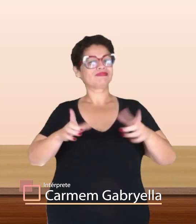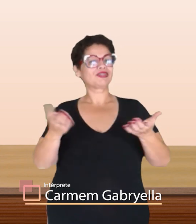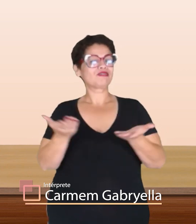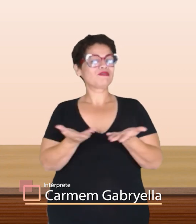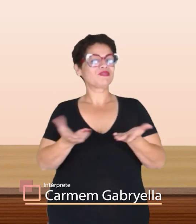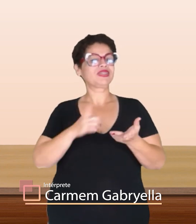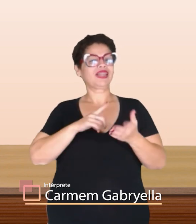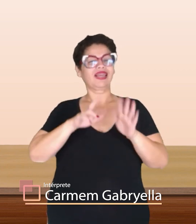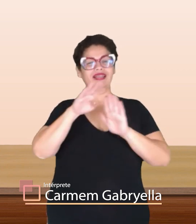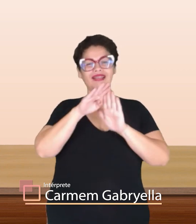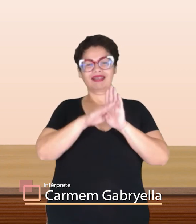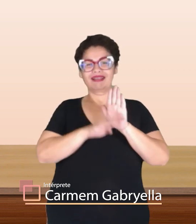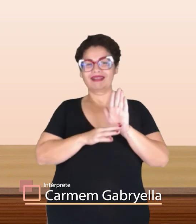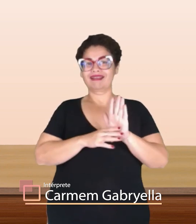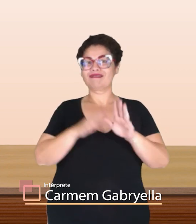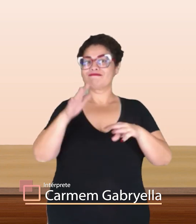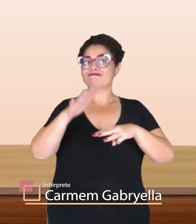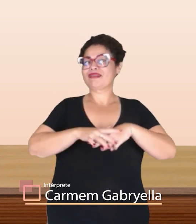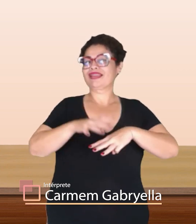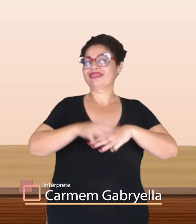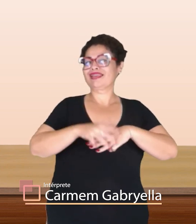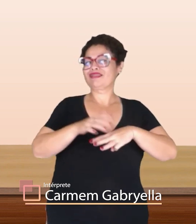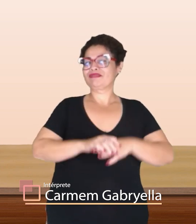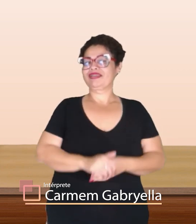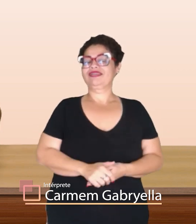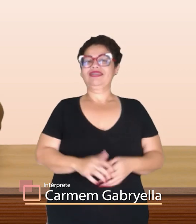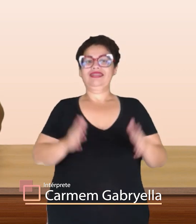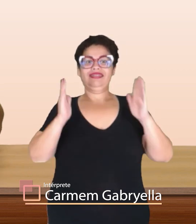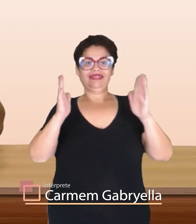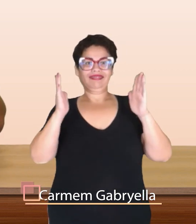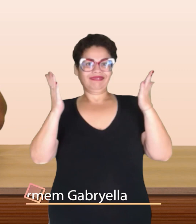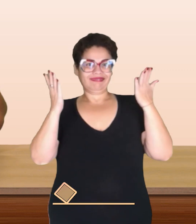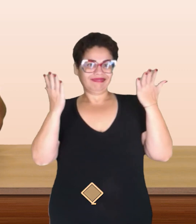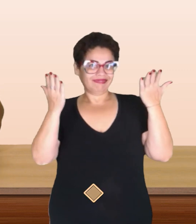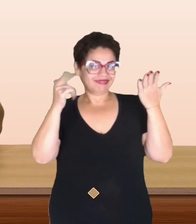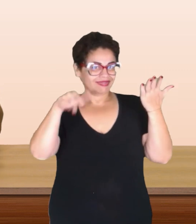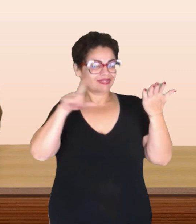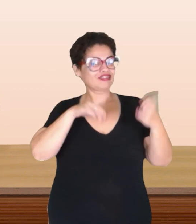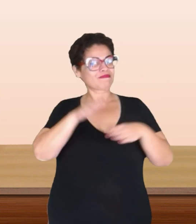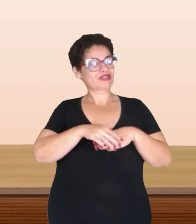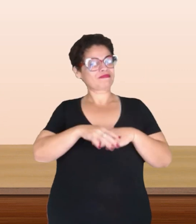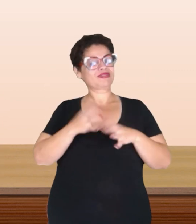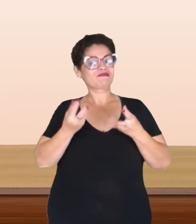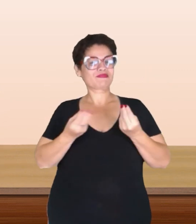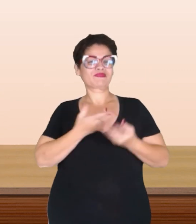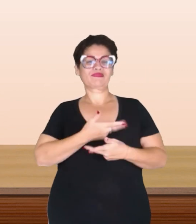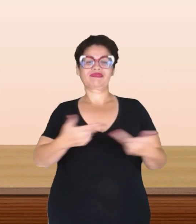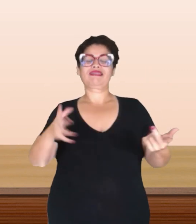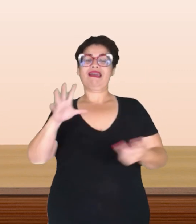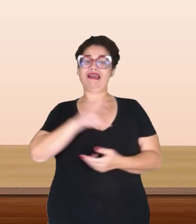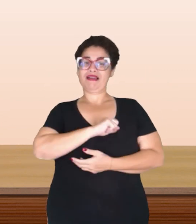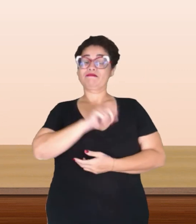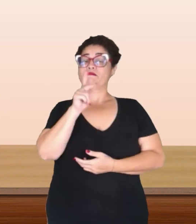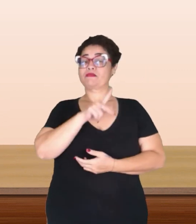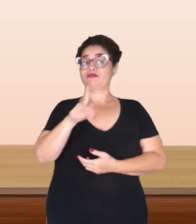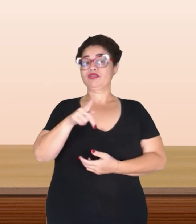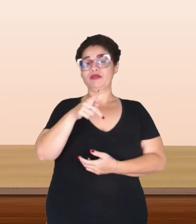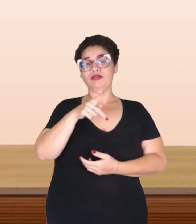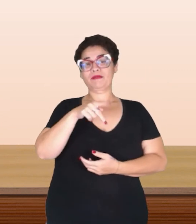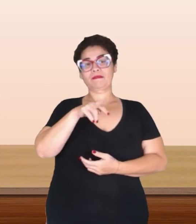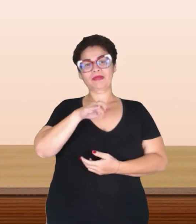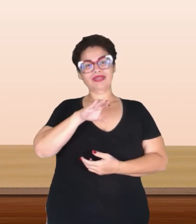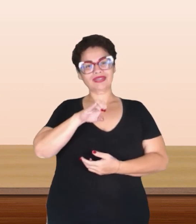de hoje está recheado de matemática. A bendita matemática que todos amam. E a professora